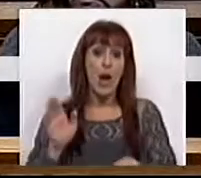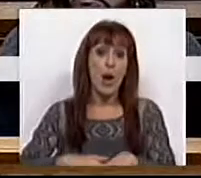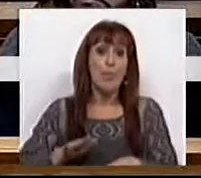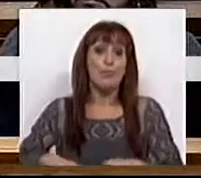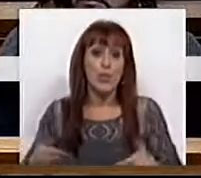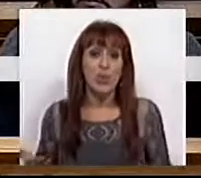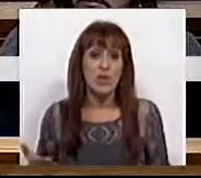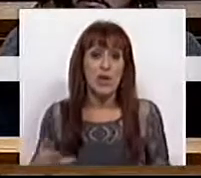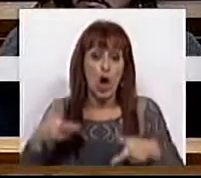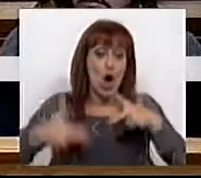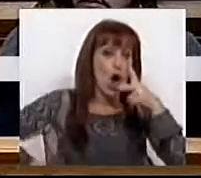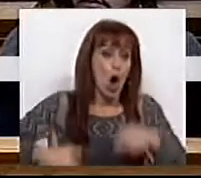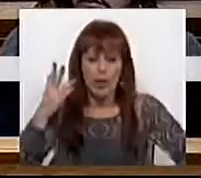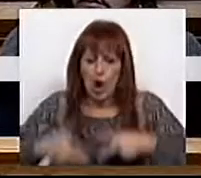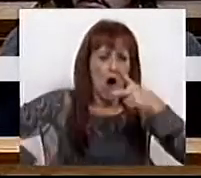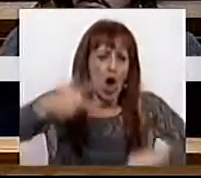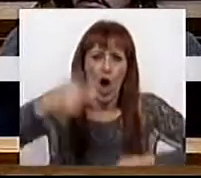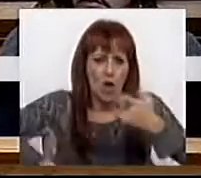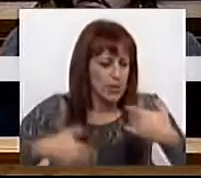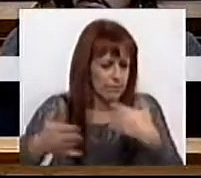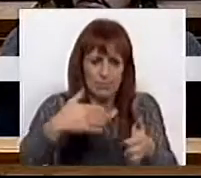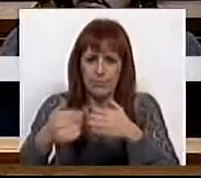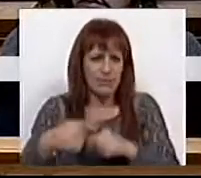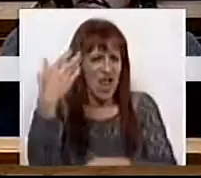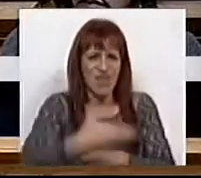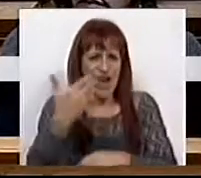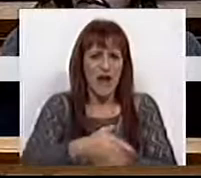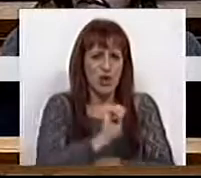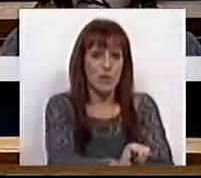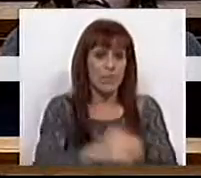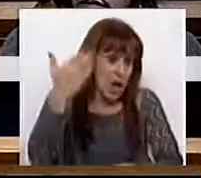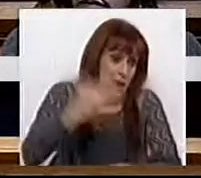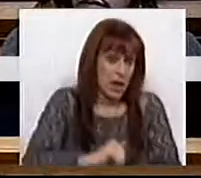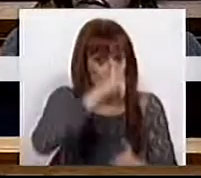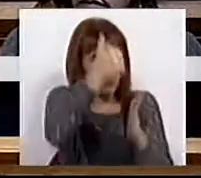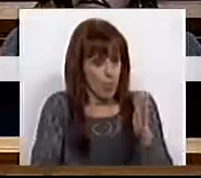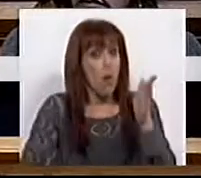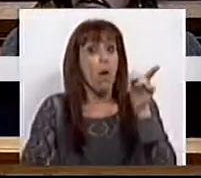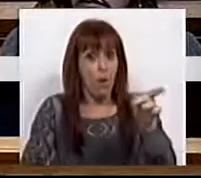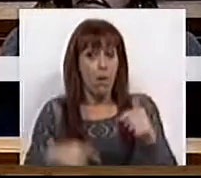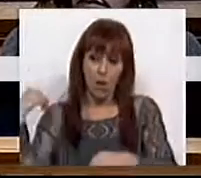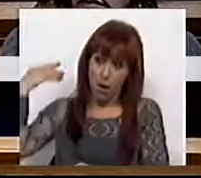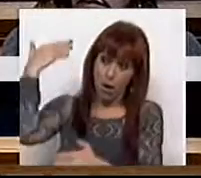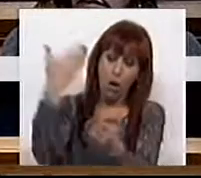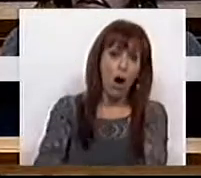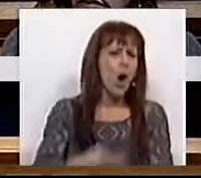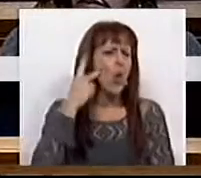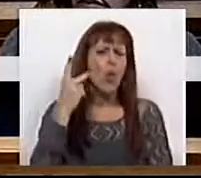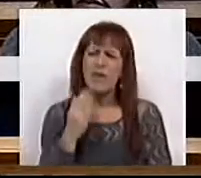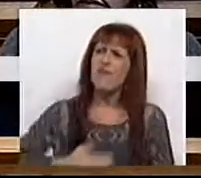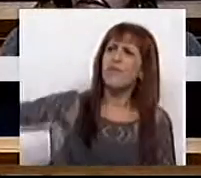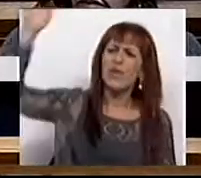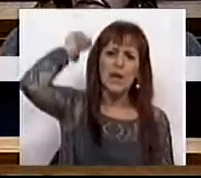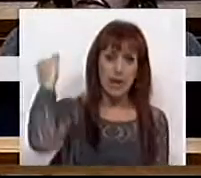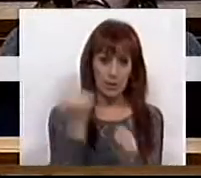por isso mesmo corta a direito nesses mesmos direitos, direitos constituídos ao longo de uma vida inteira